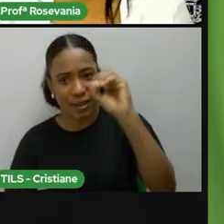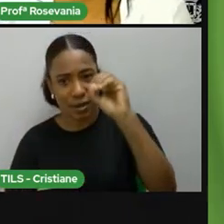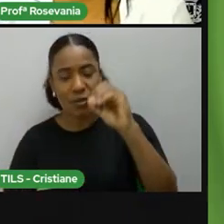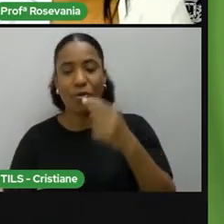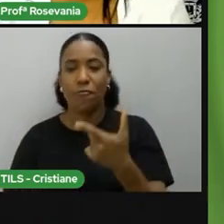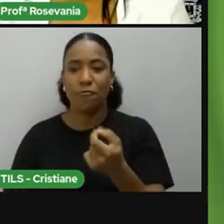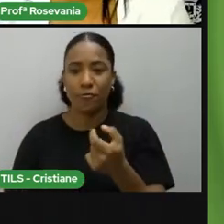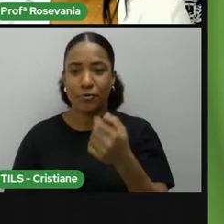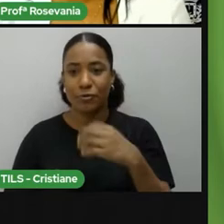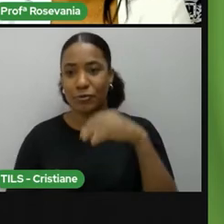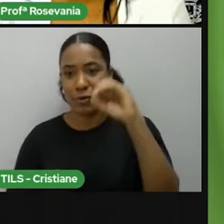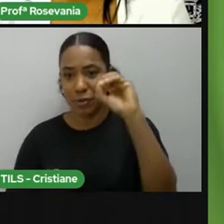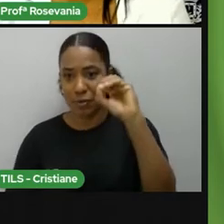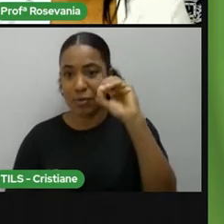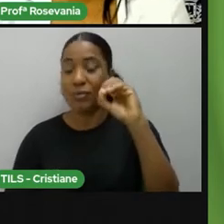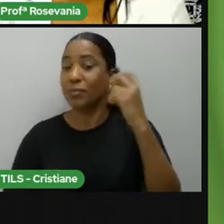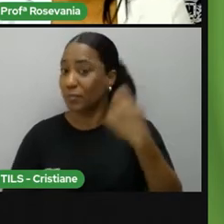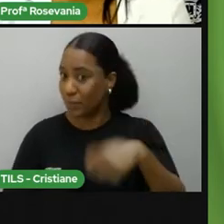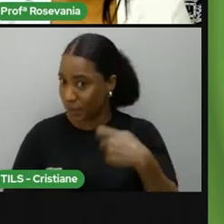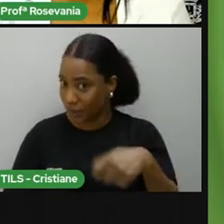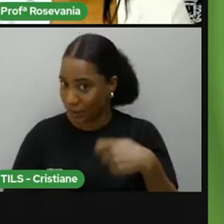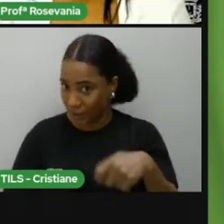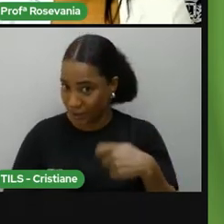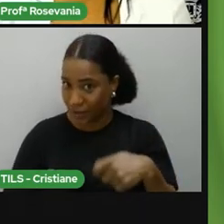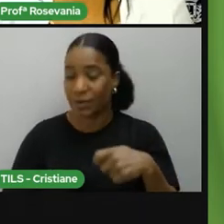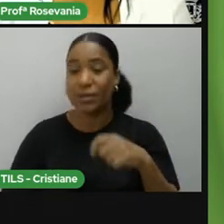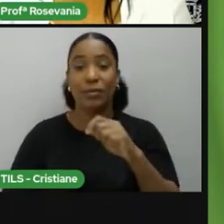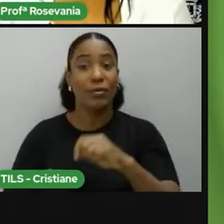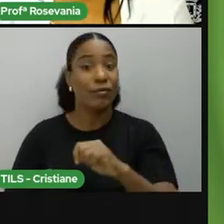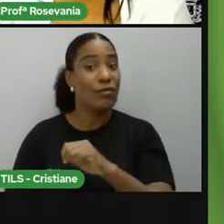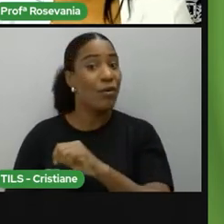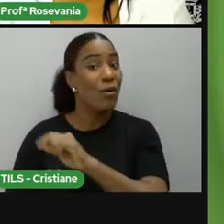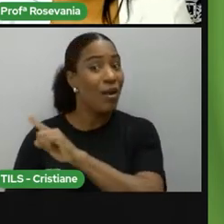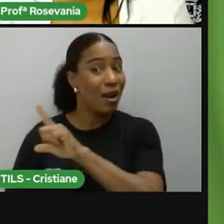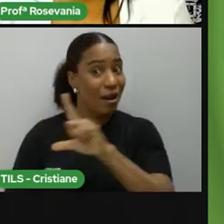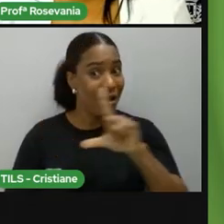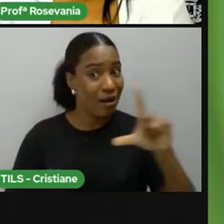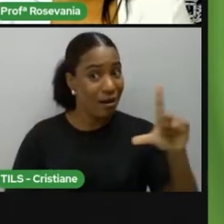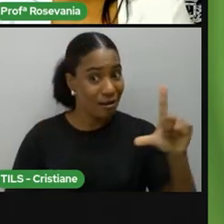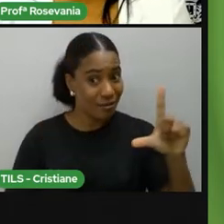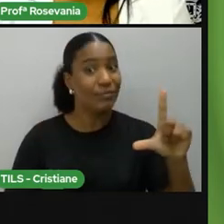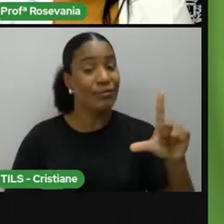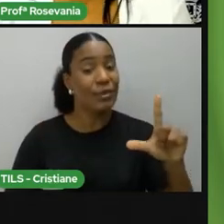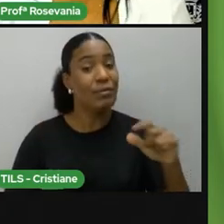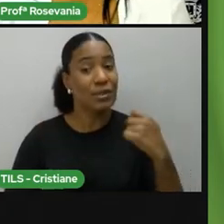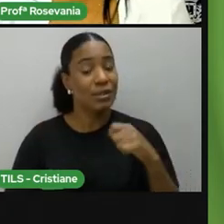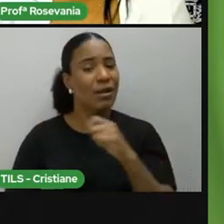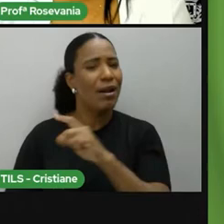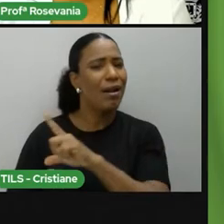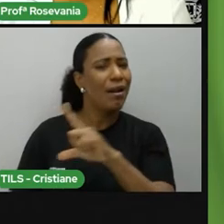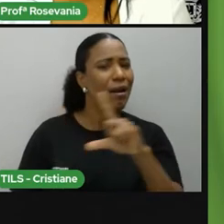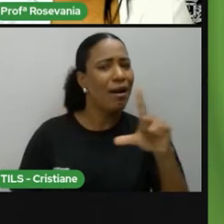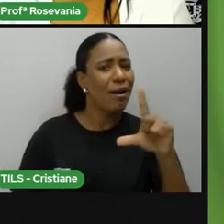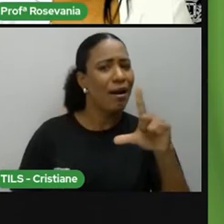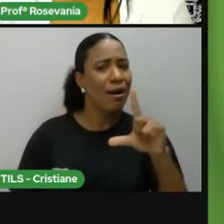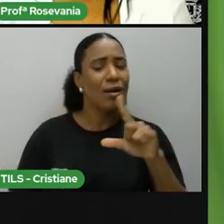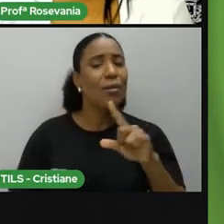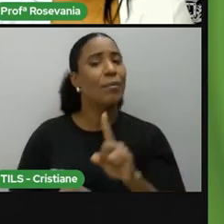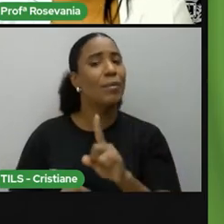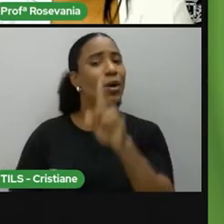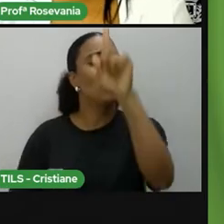graus, eu preciso dizer, né, quando eu estou falando das latitudes, eu preciso dizer se é norte ou se é sul.